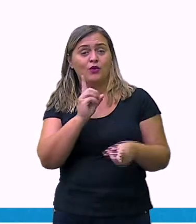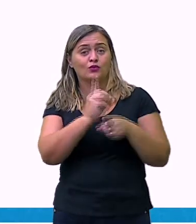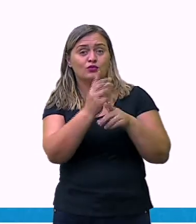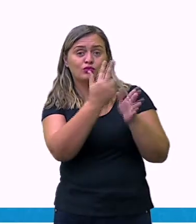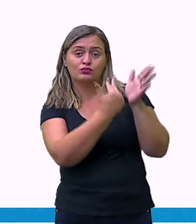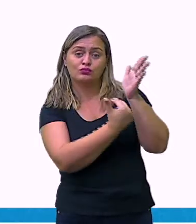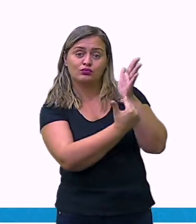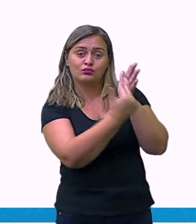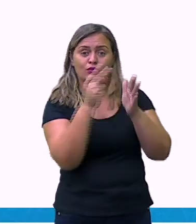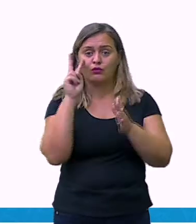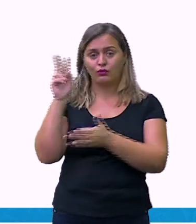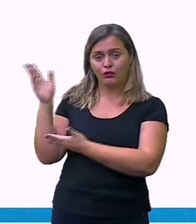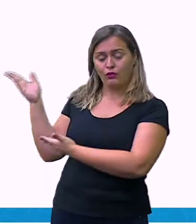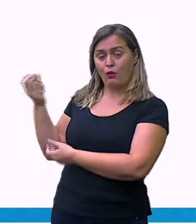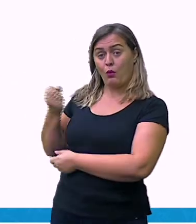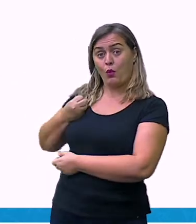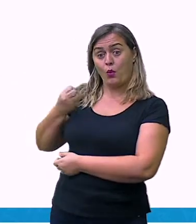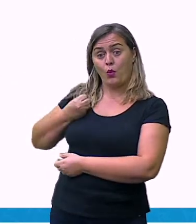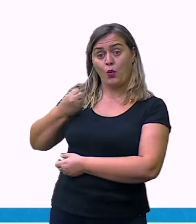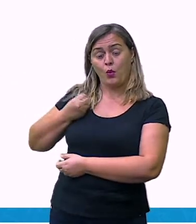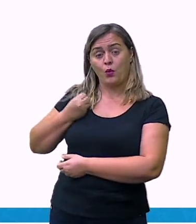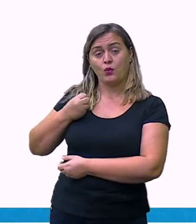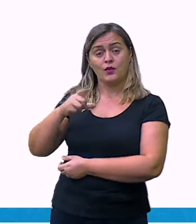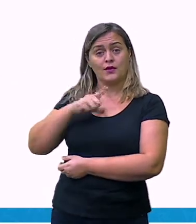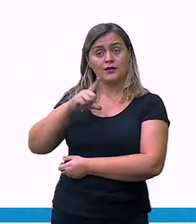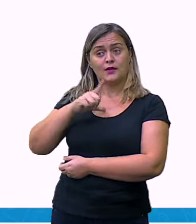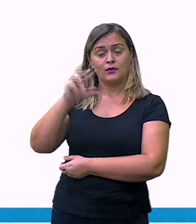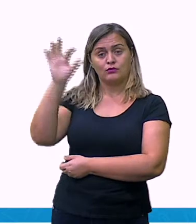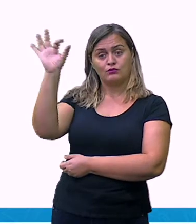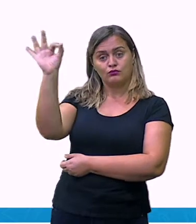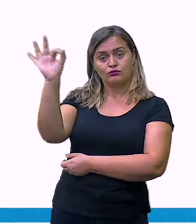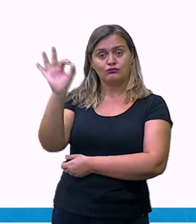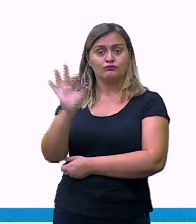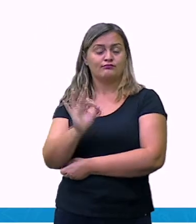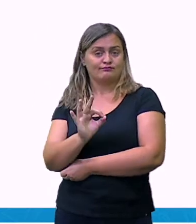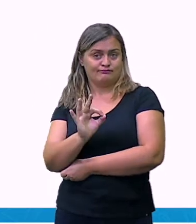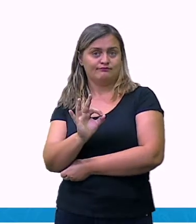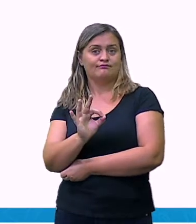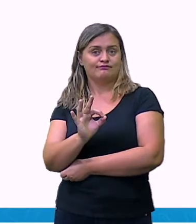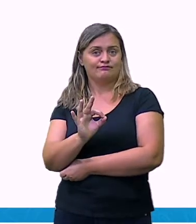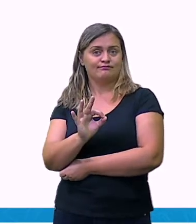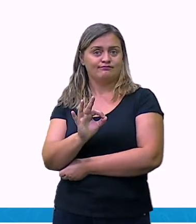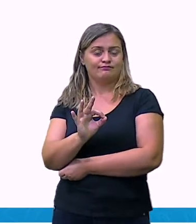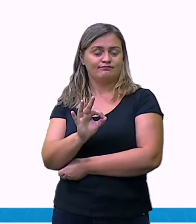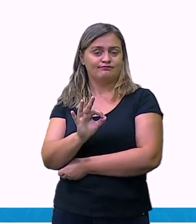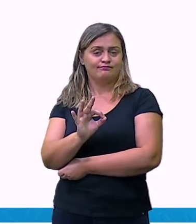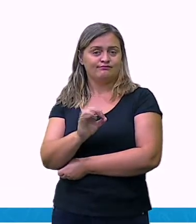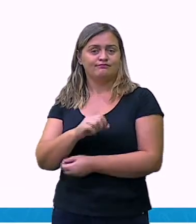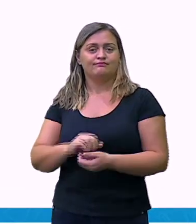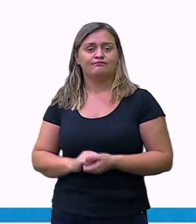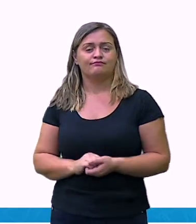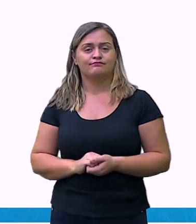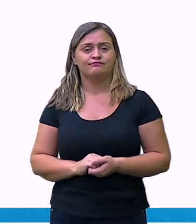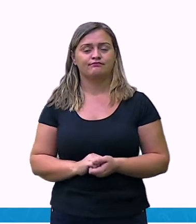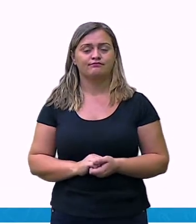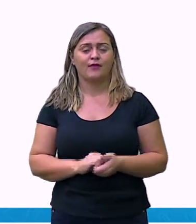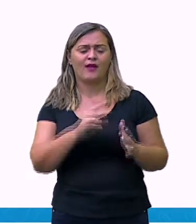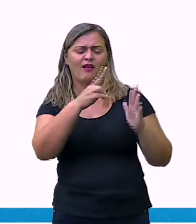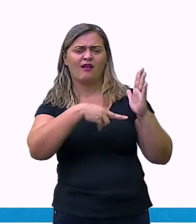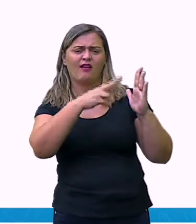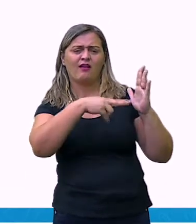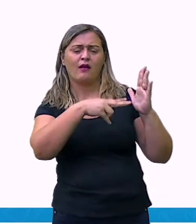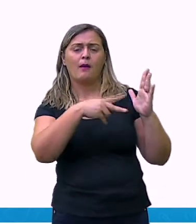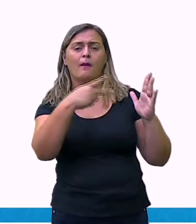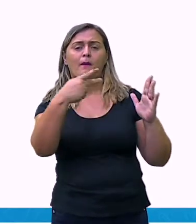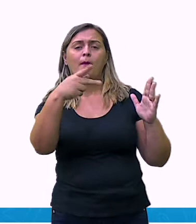de jornais os números seguidos do sinal porcento ou lemos porcento.